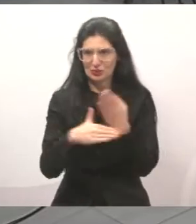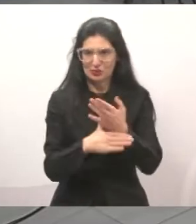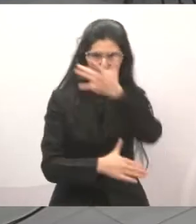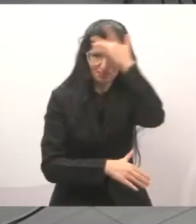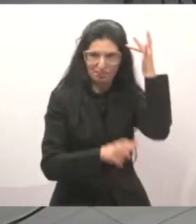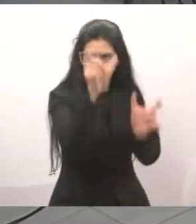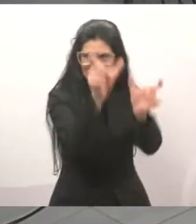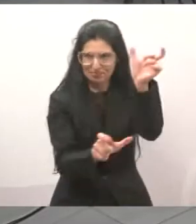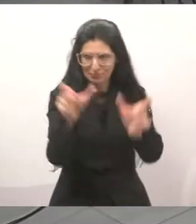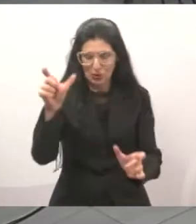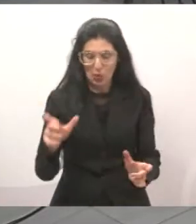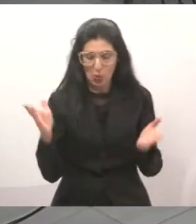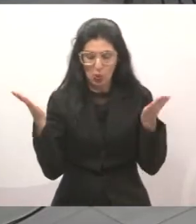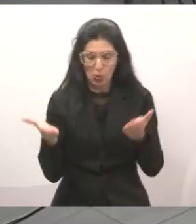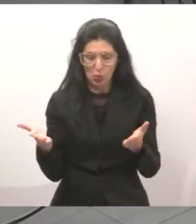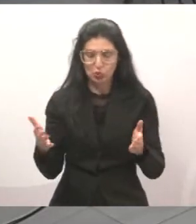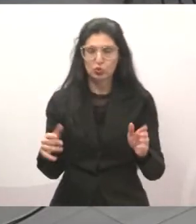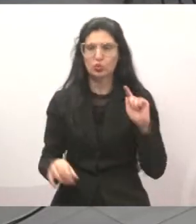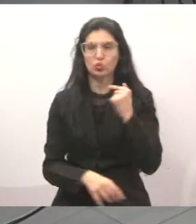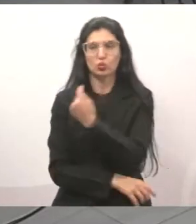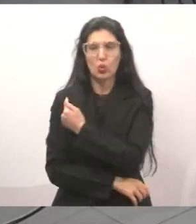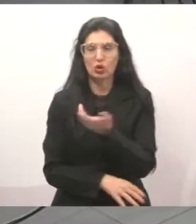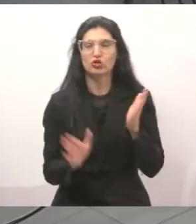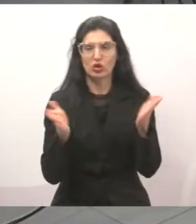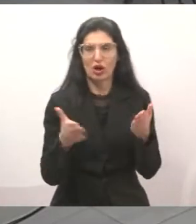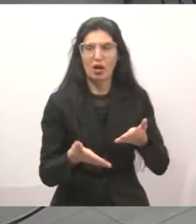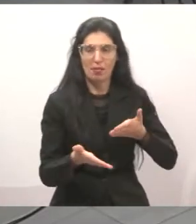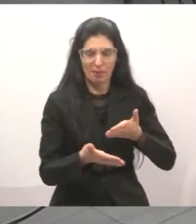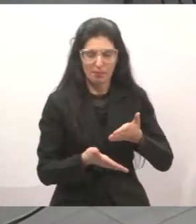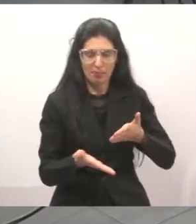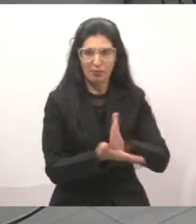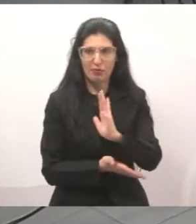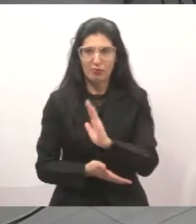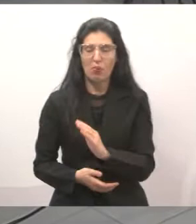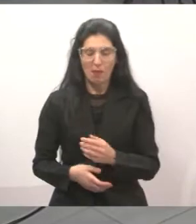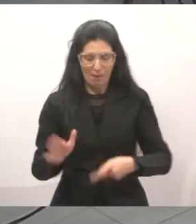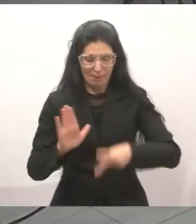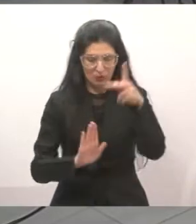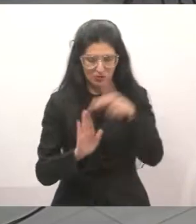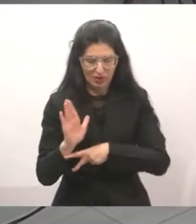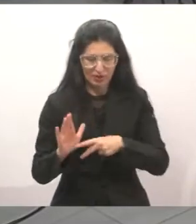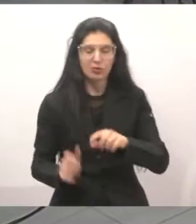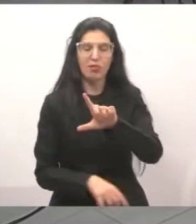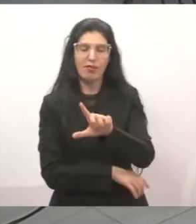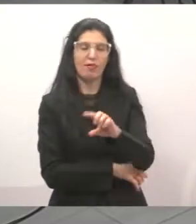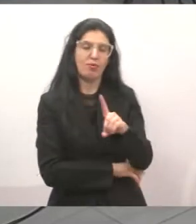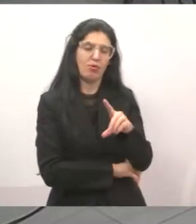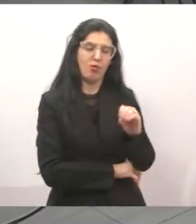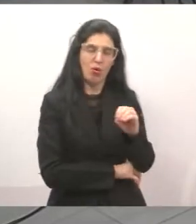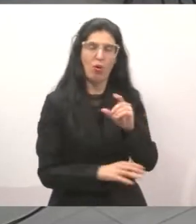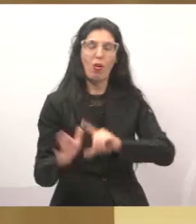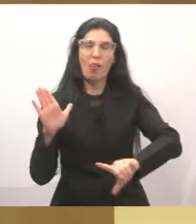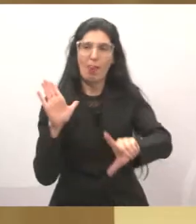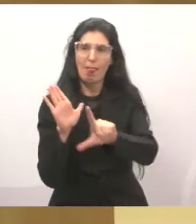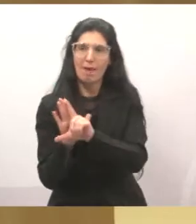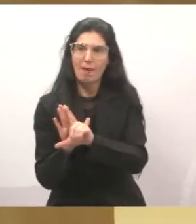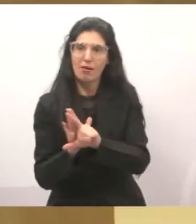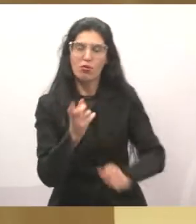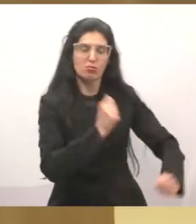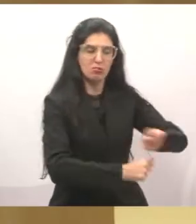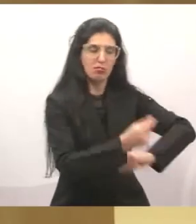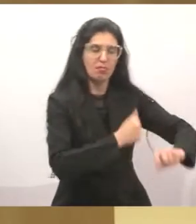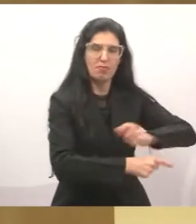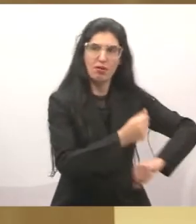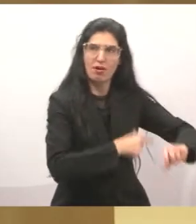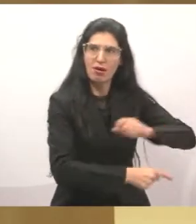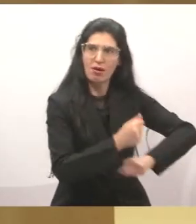Hoje a gente aprovou aqui o projeto da LDO. Eu até poupei da minha fala,